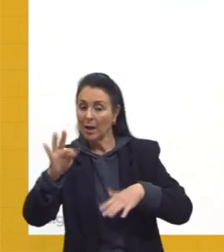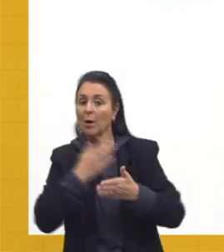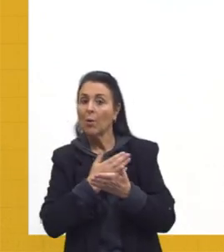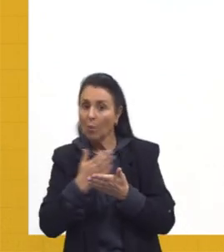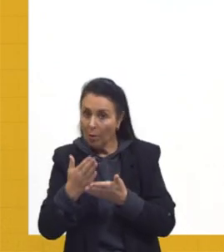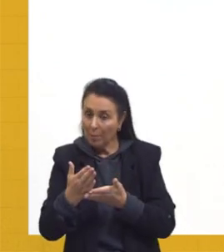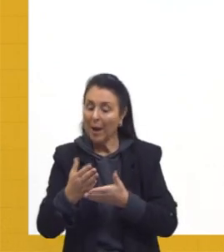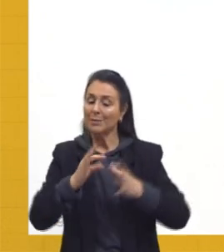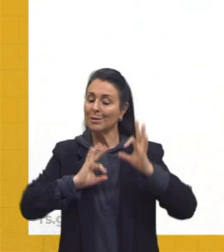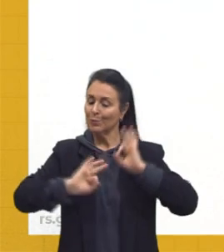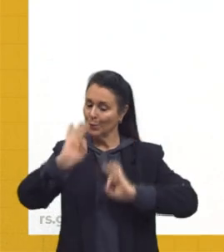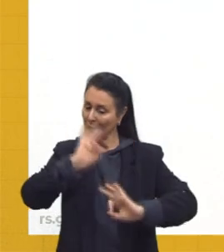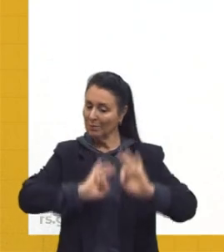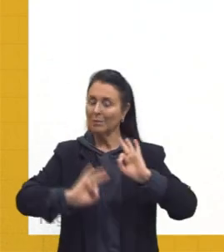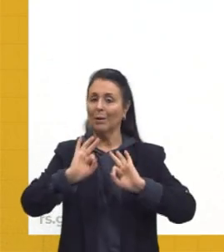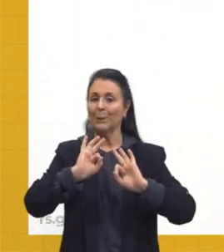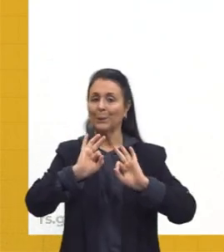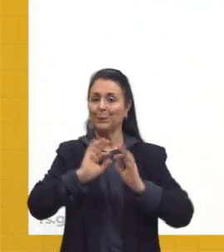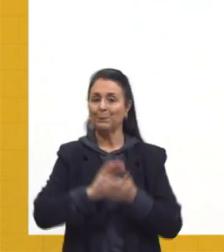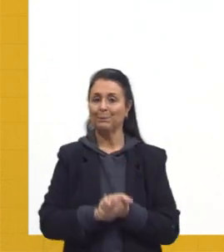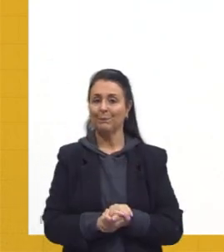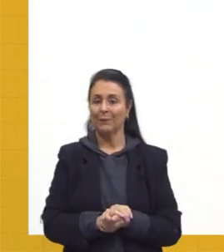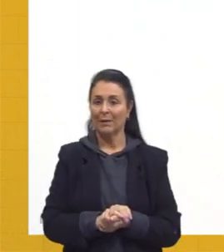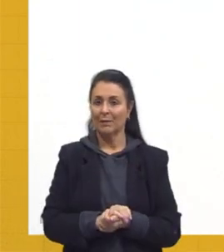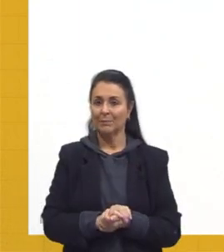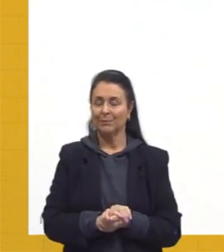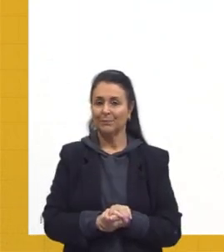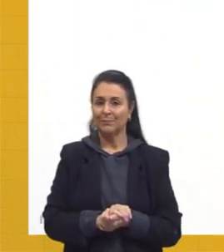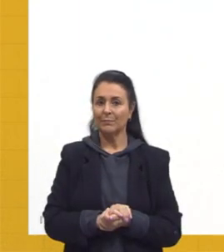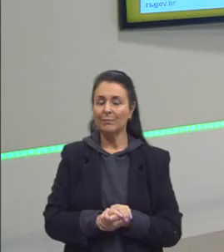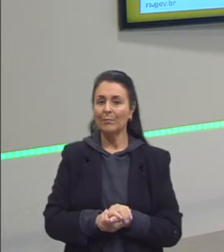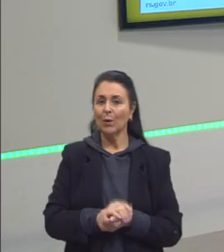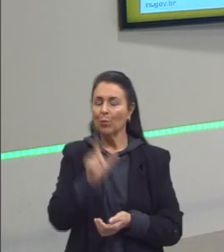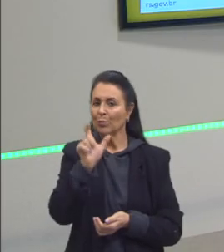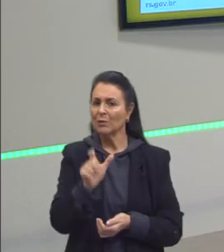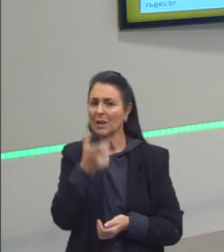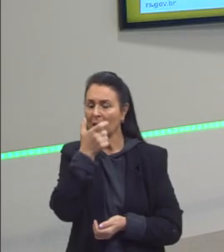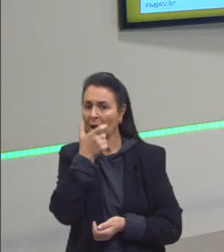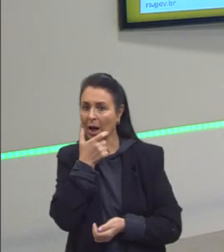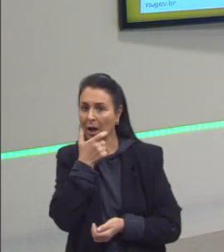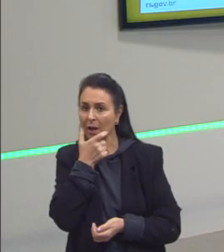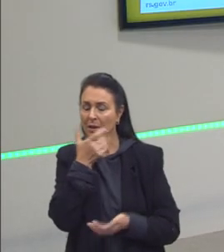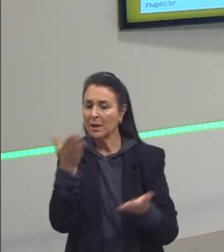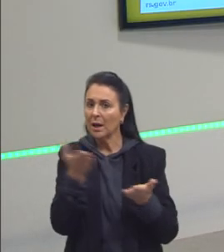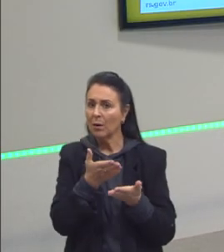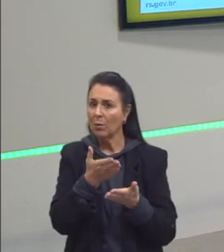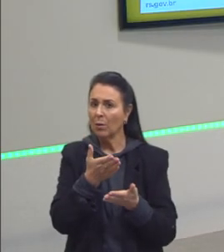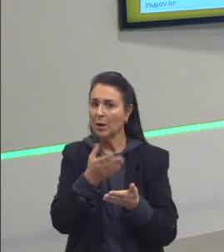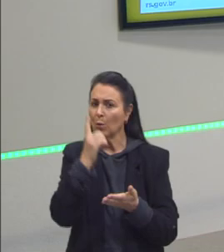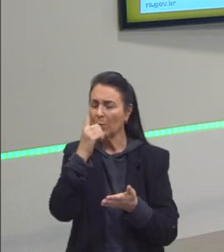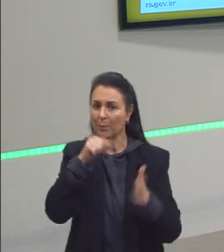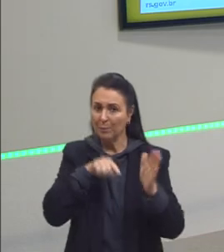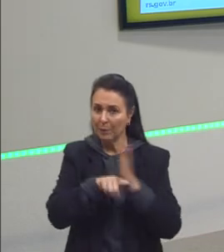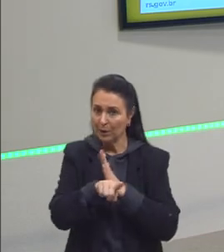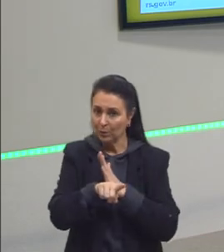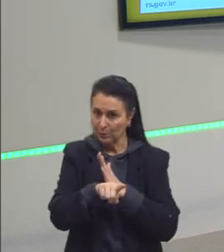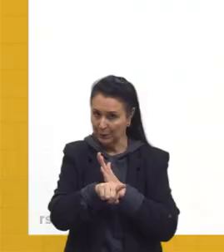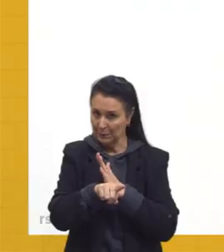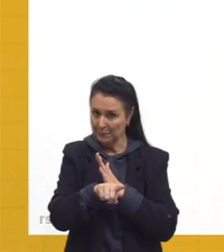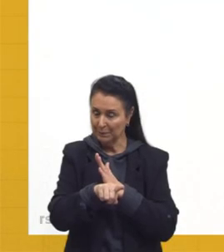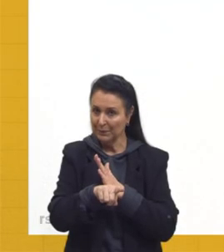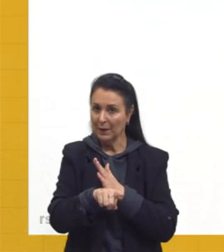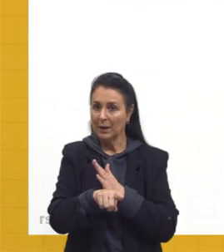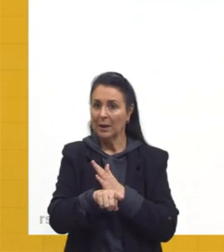essa questão aí. Tá, gurizada? Eu acho que vamos passar só essa questãozinha aqui para a gente ver.